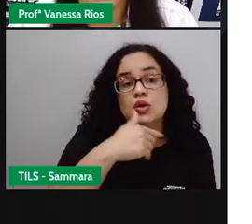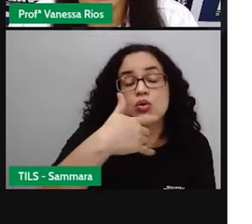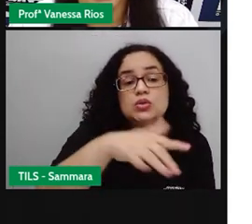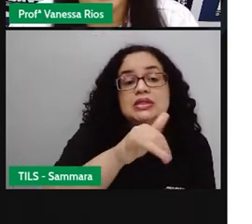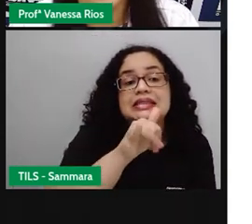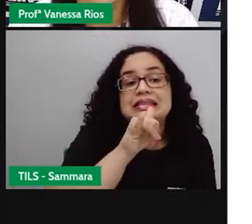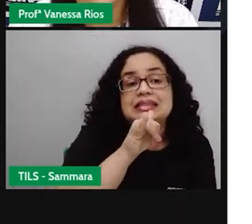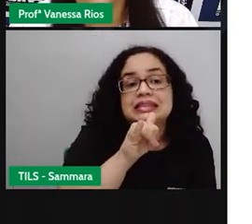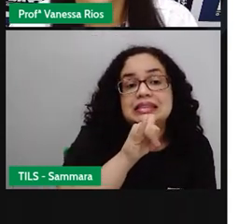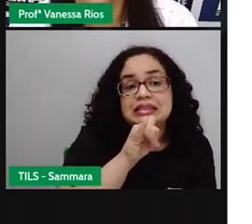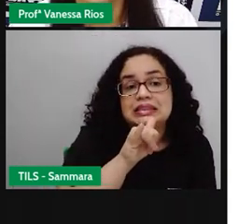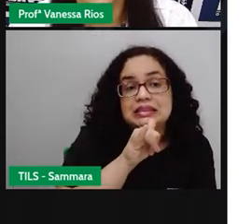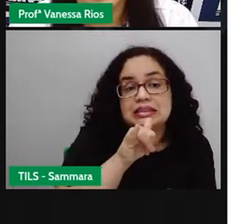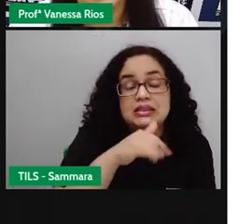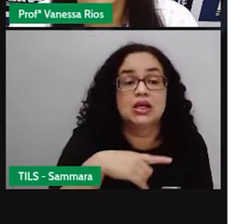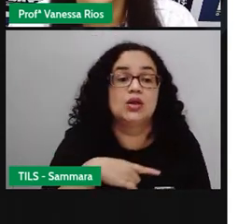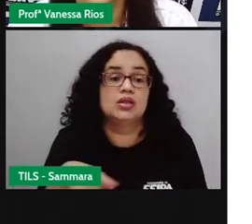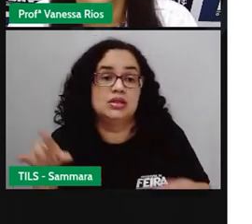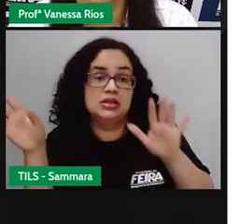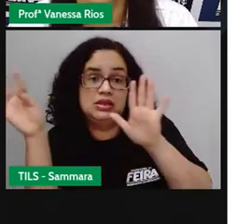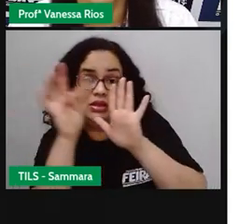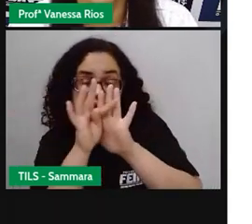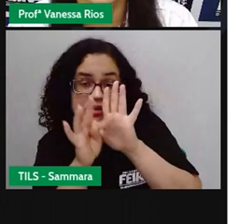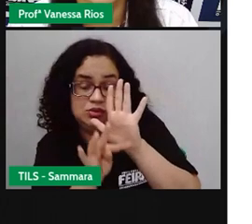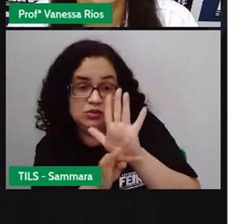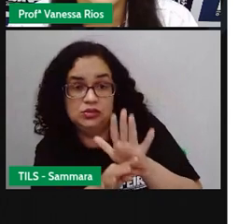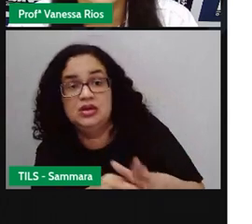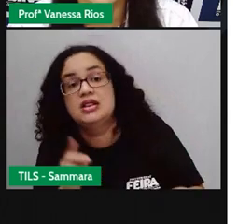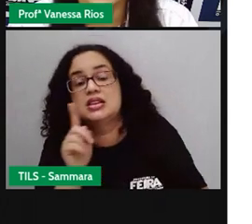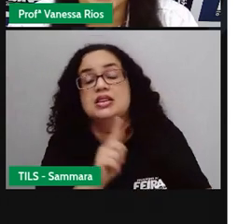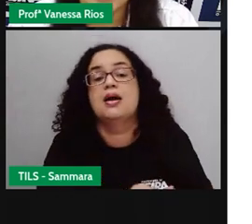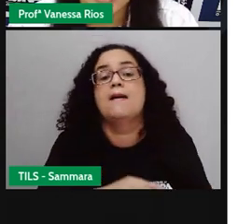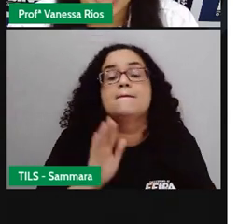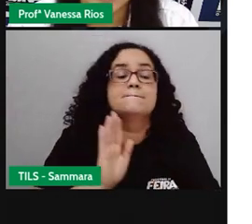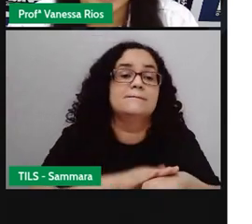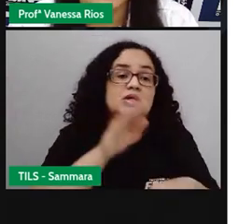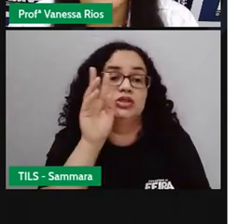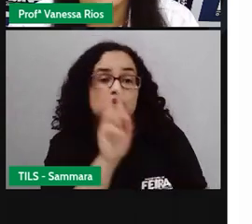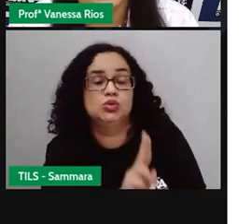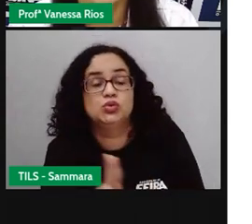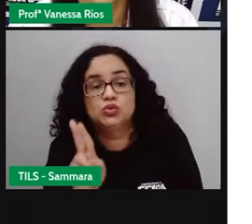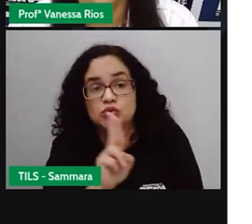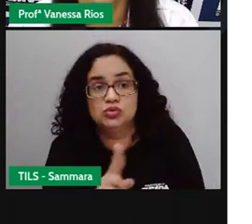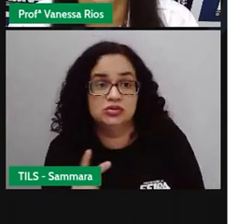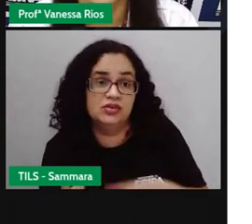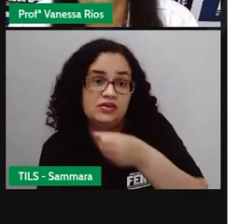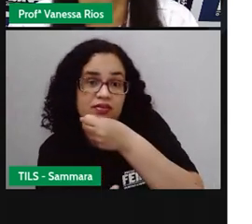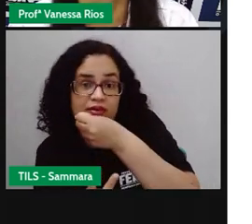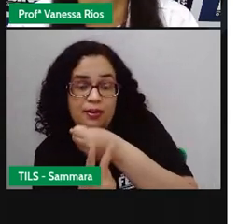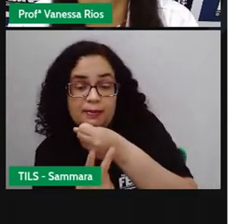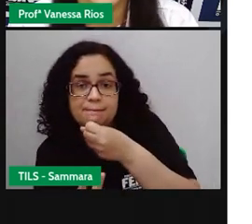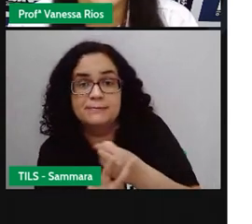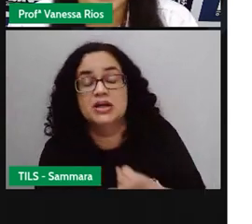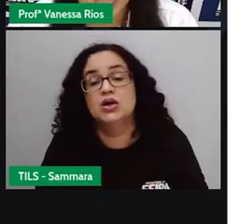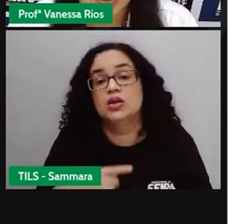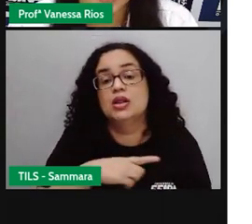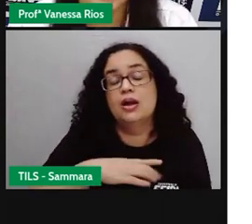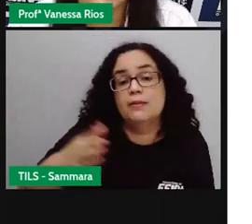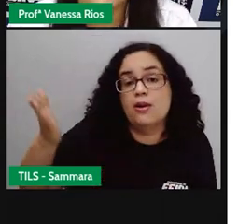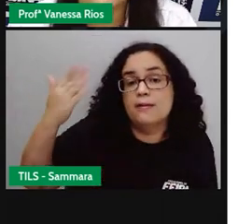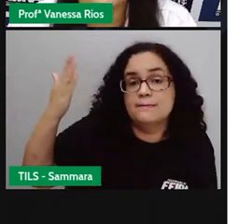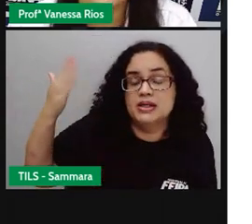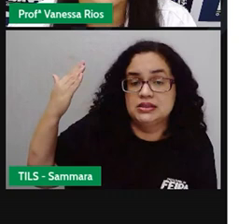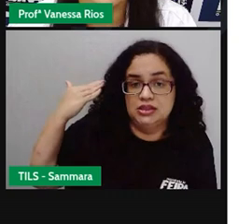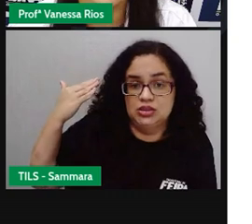exemplos, né? Que aparecem no texto, que o tempo mais utilizado aí nos verbos foi o tempo passado.